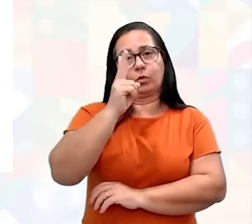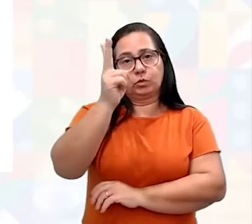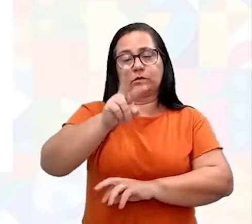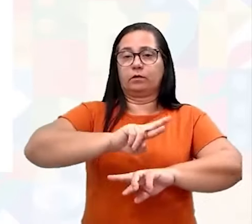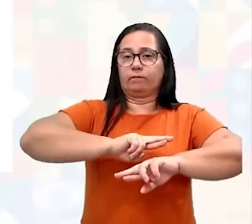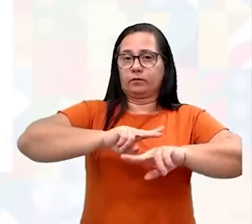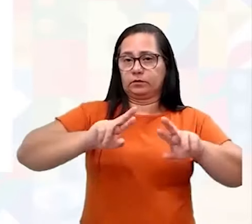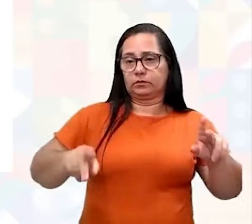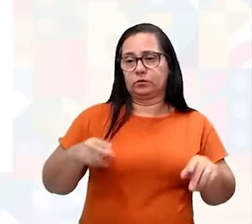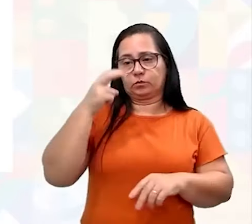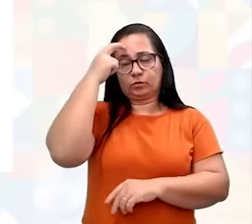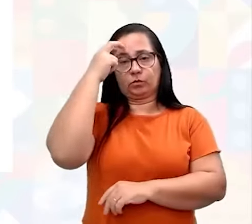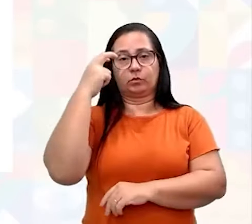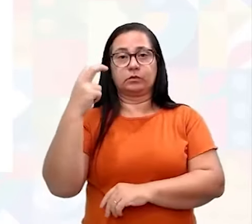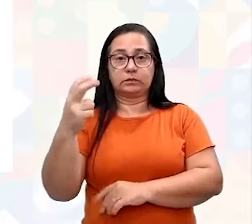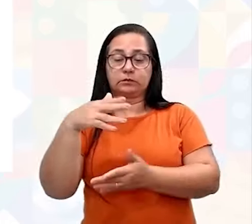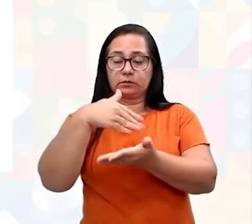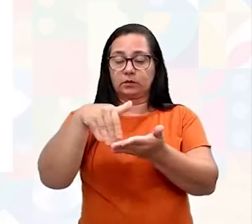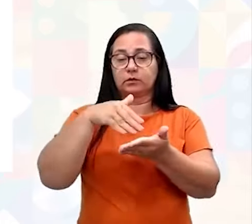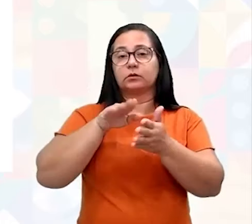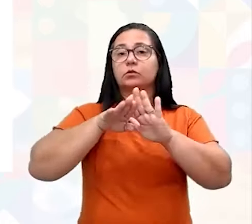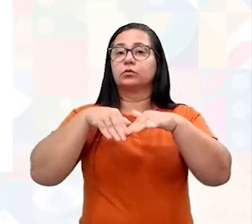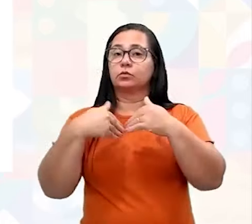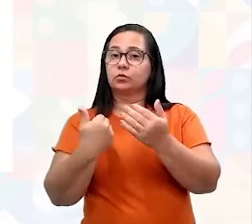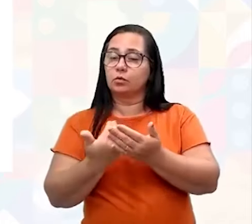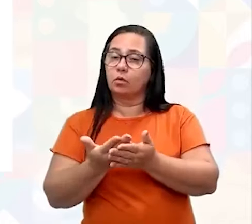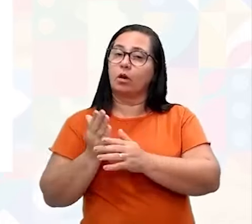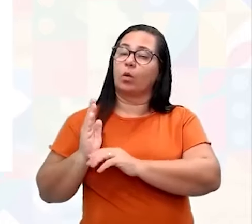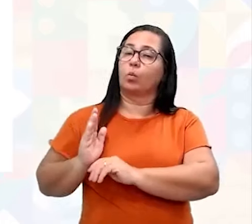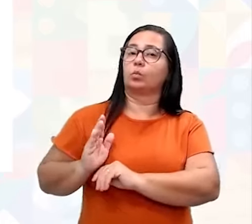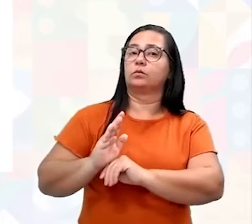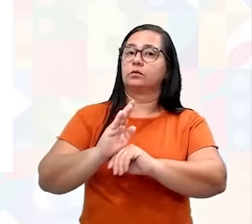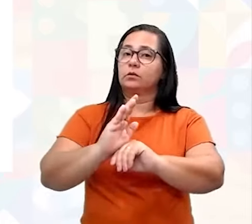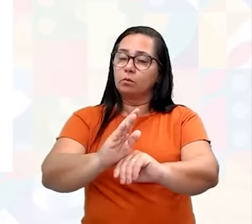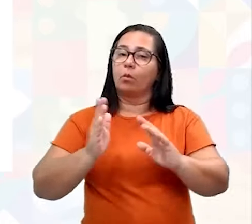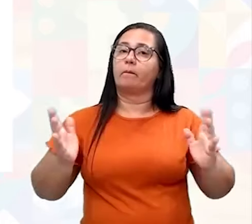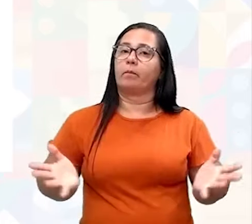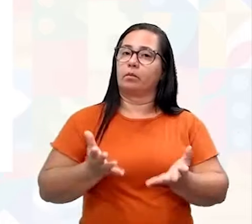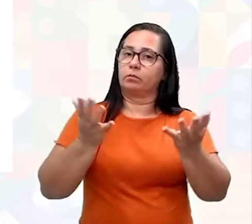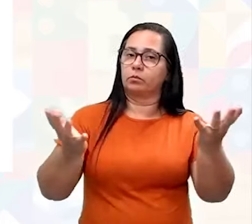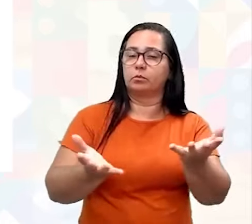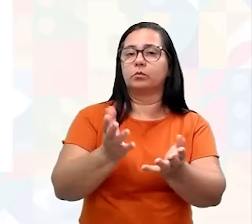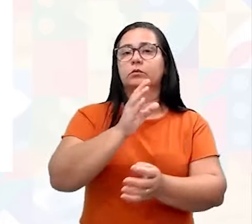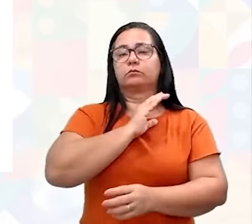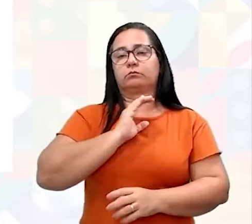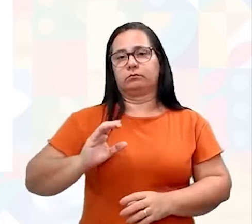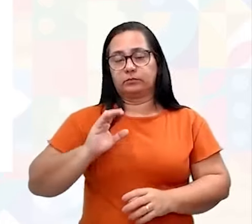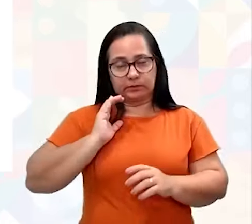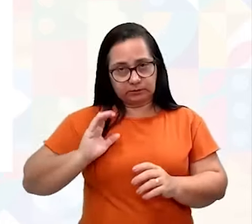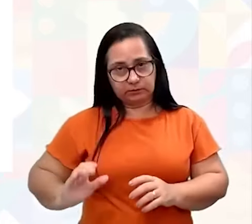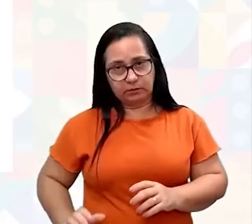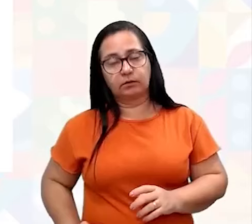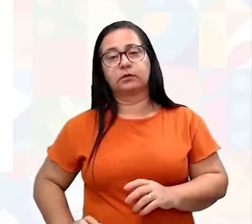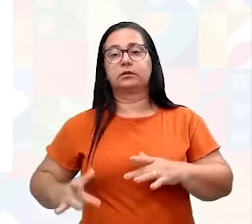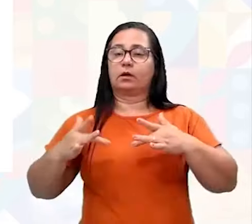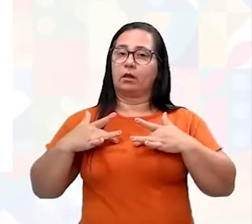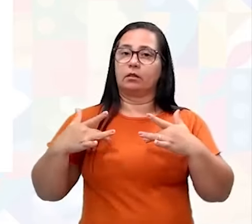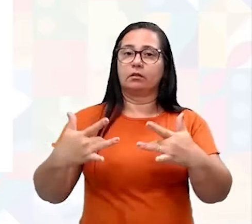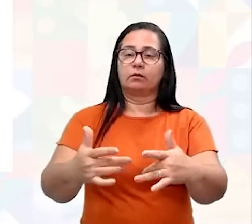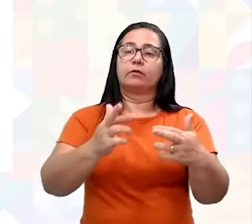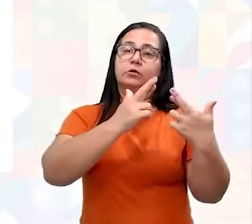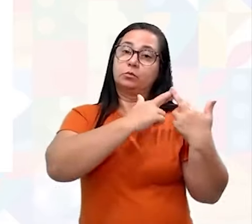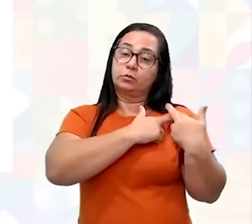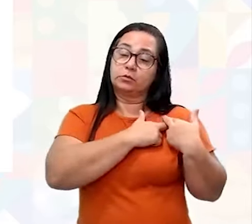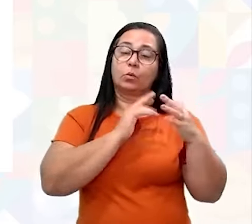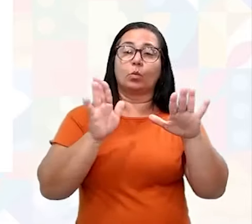diversidade cultural, a Secretaria Escolar contribui para a promoção da cidadania ativa e responsável. Quando a